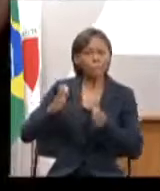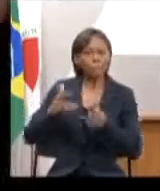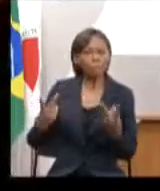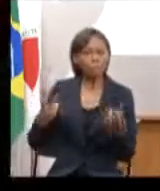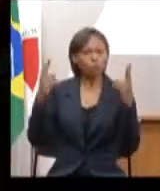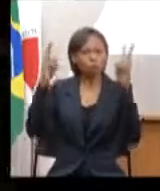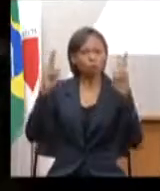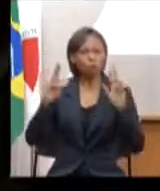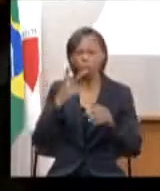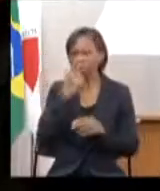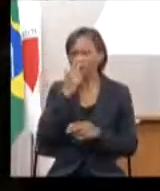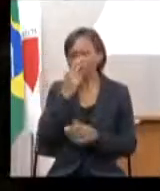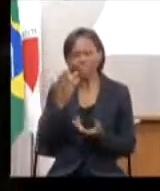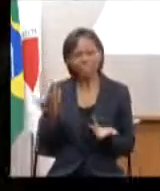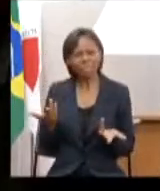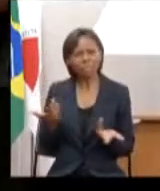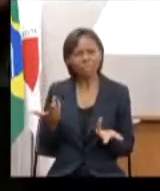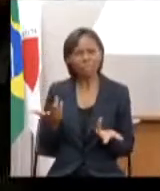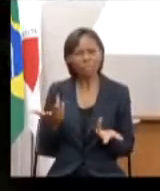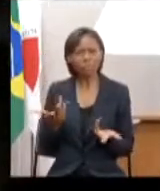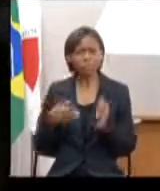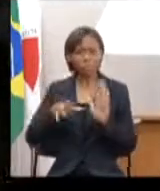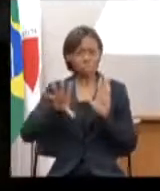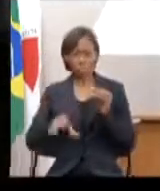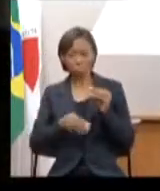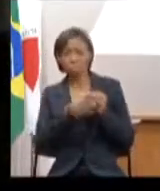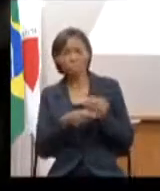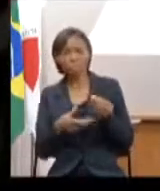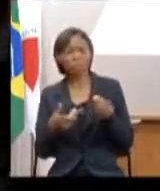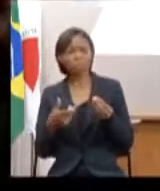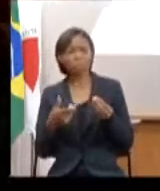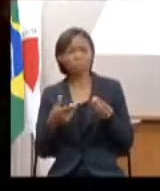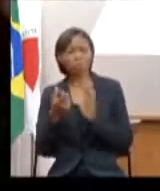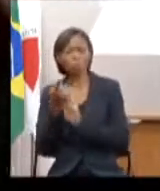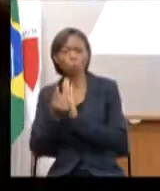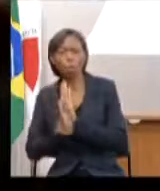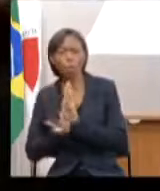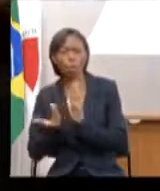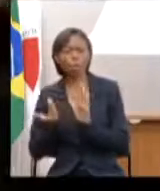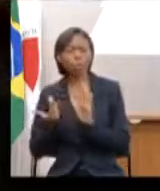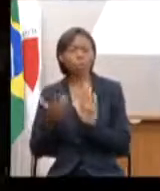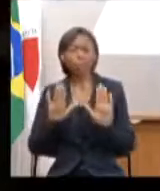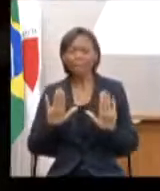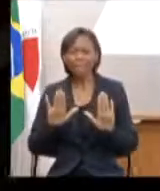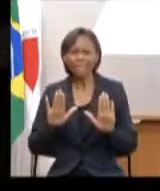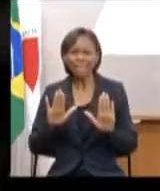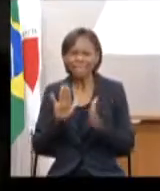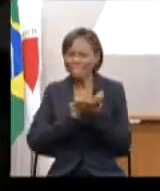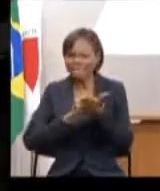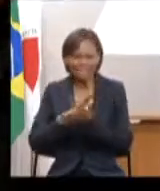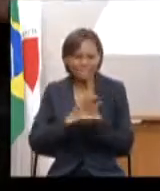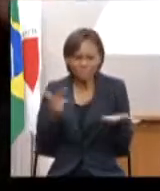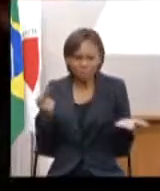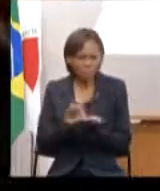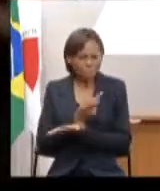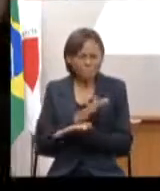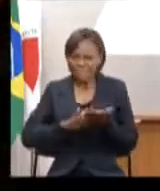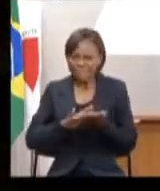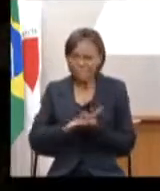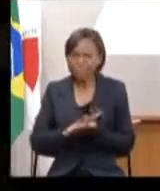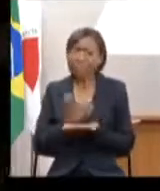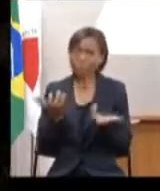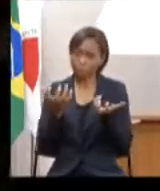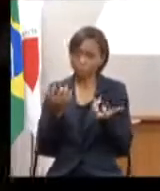e inserir uma emenda um dispositivo uma rubrica orçamentária e nada acontece eu gostaria de ver isso